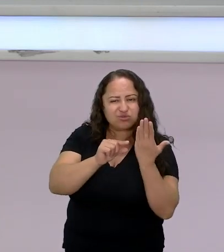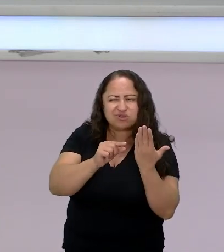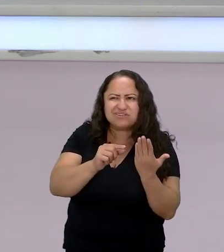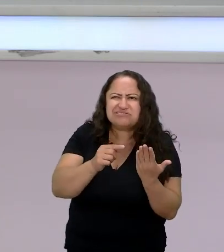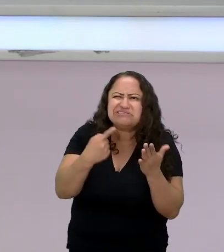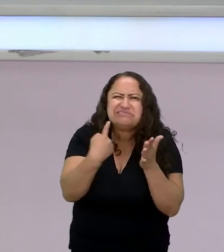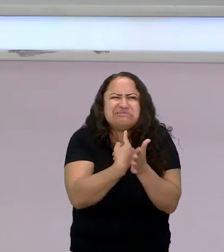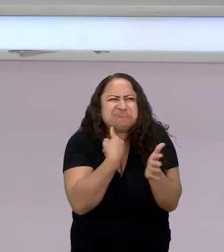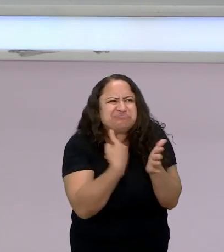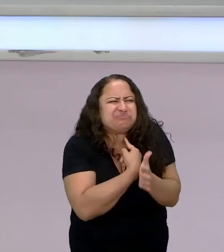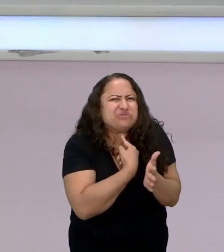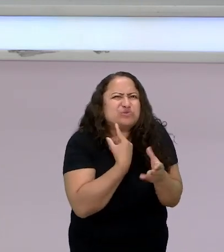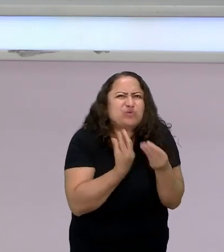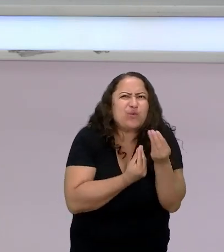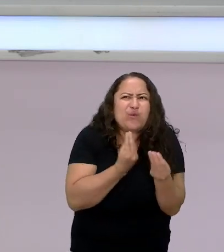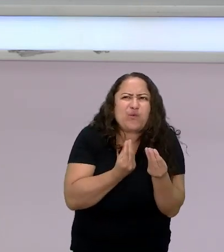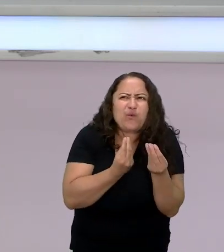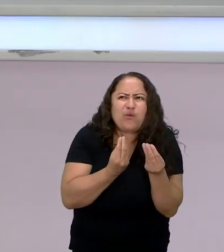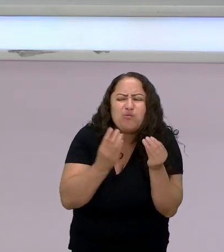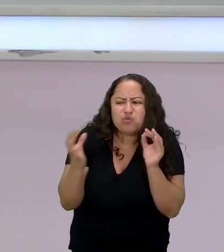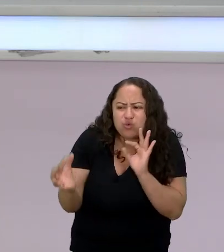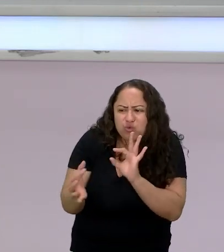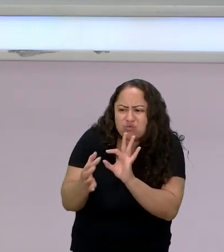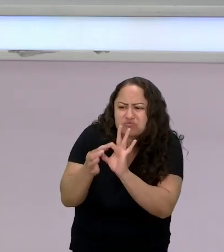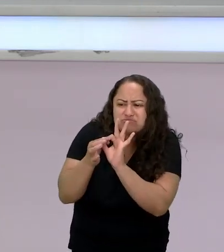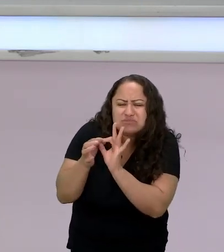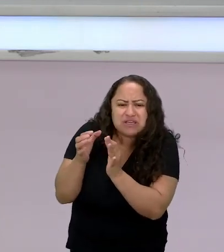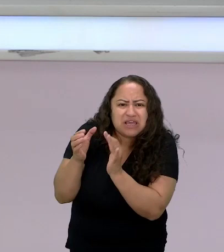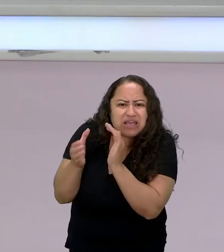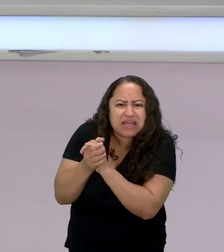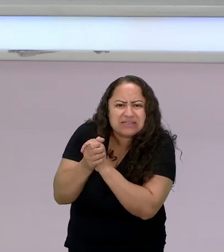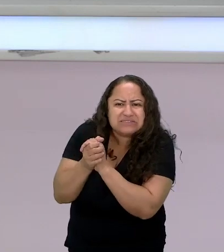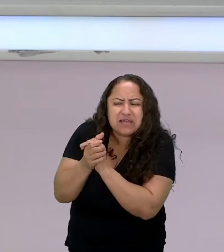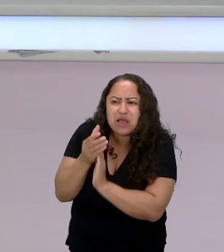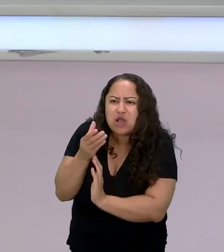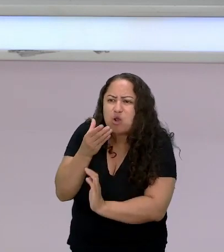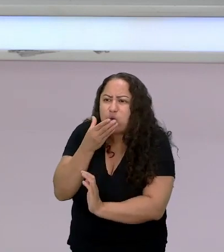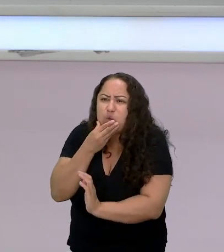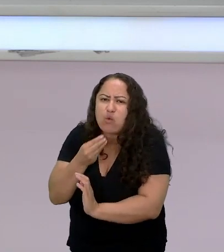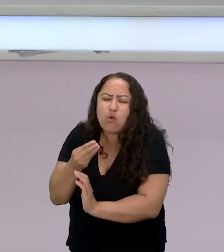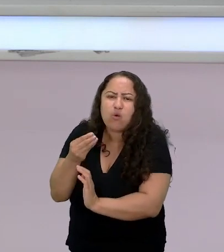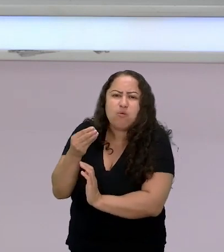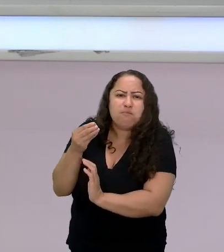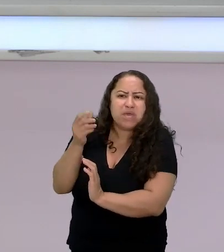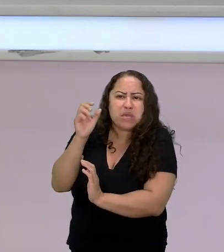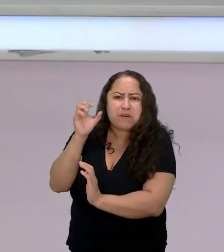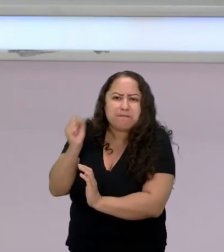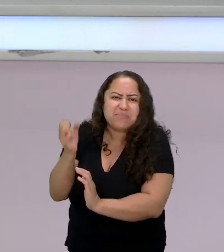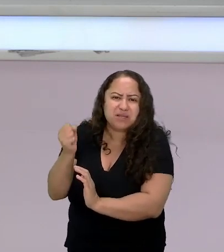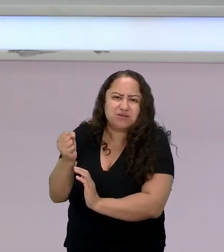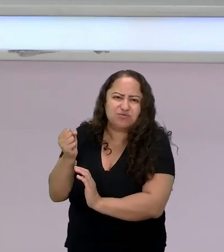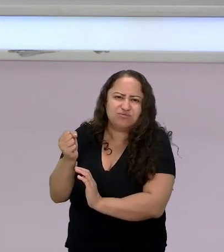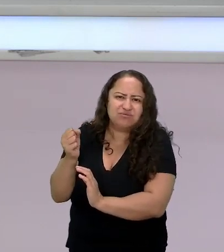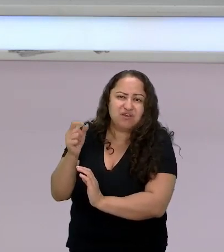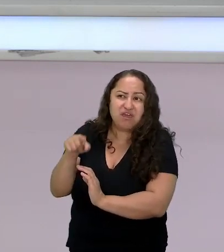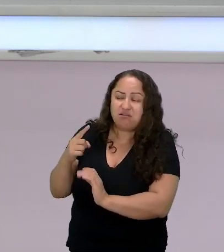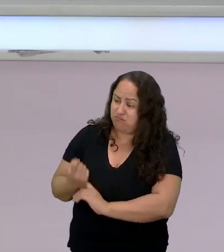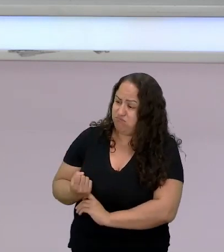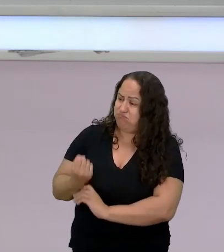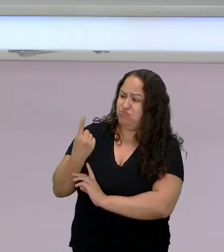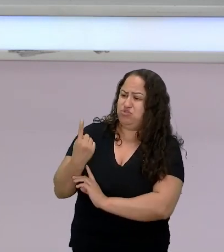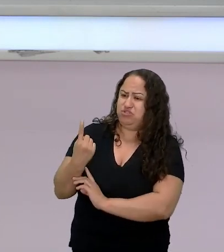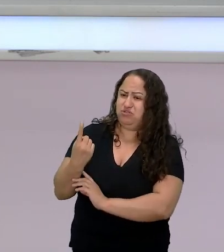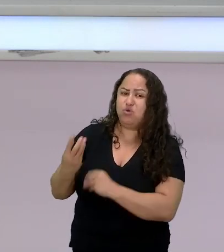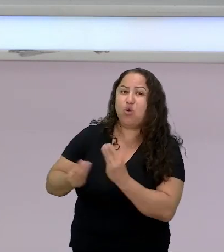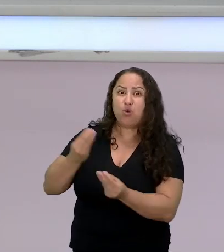ela diz é muito estranho é uma contradição que eu nunca entendi como uma